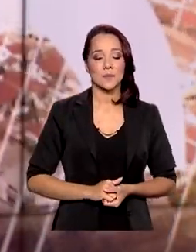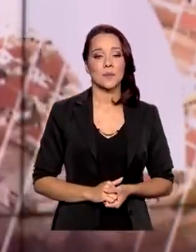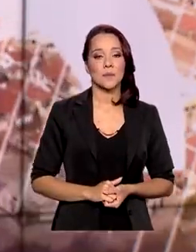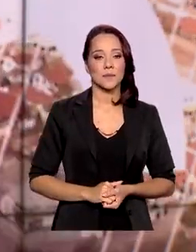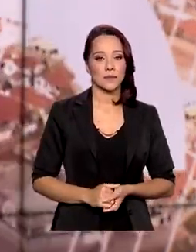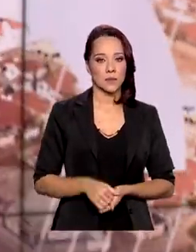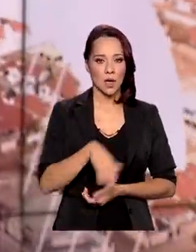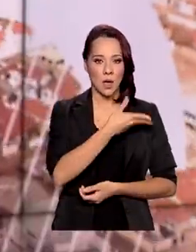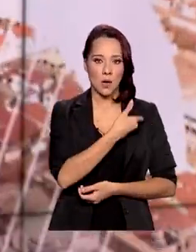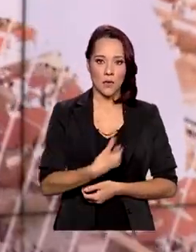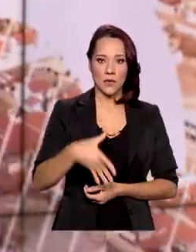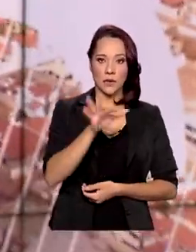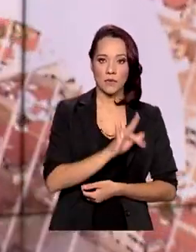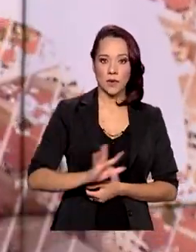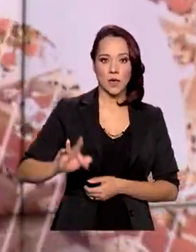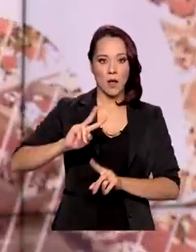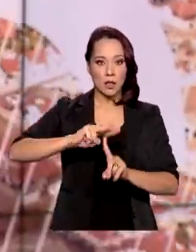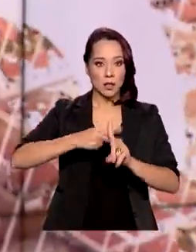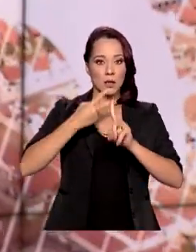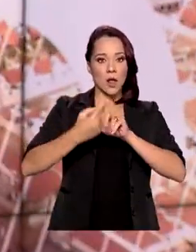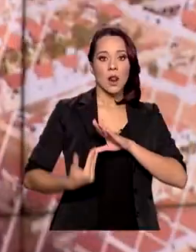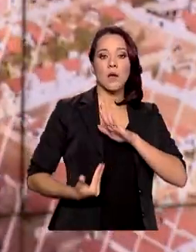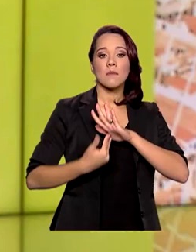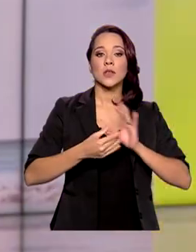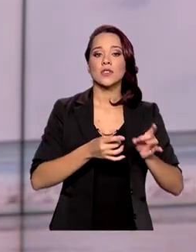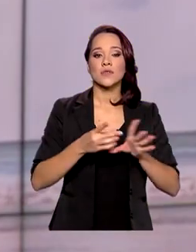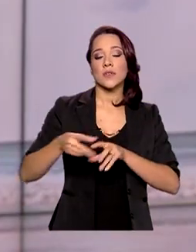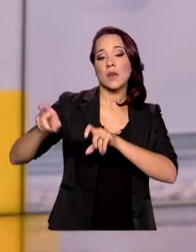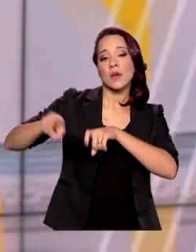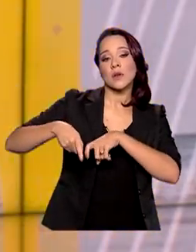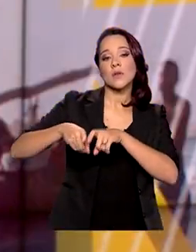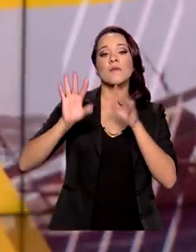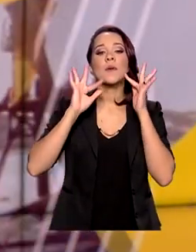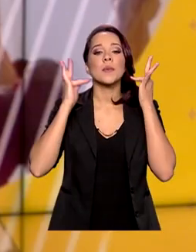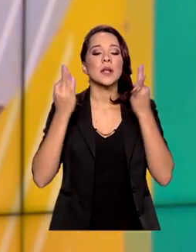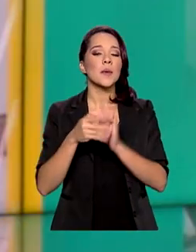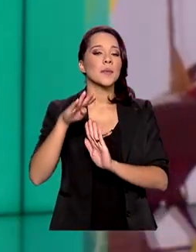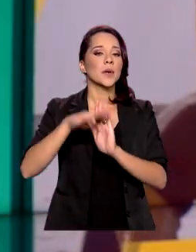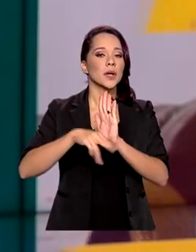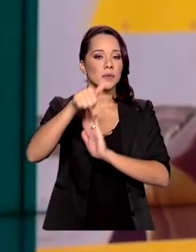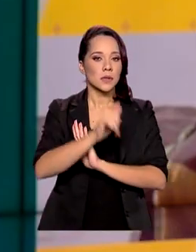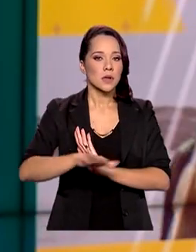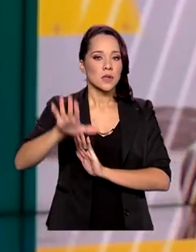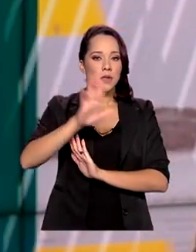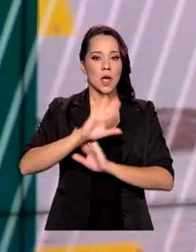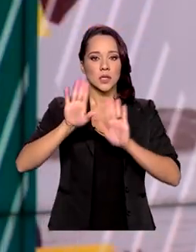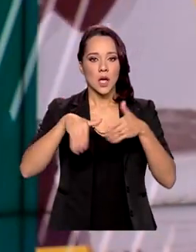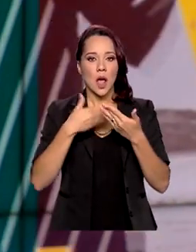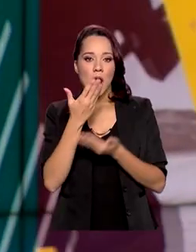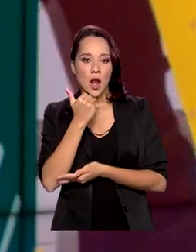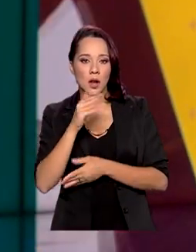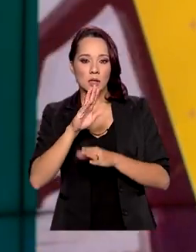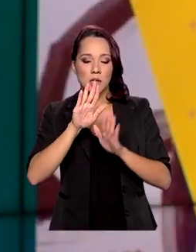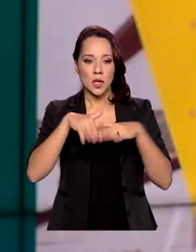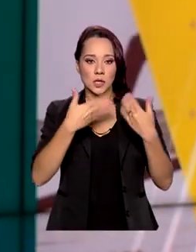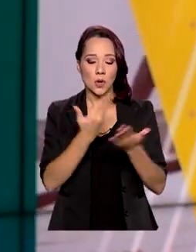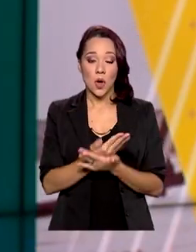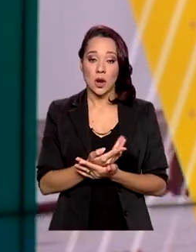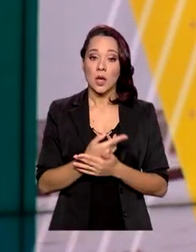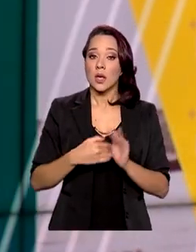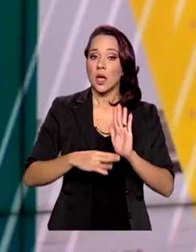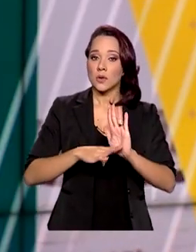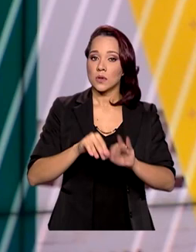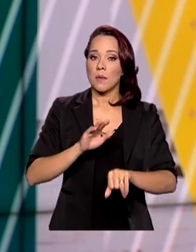O governo federal dobrou o limite de venda do agricultor familiar para o Programa Nacional de Alimentação Escolar, que atende mais de